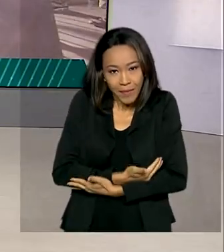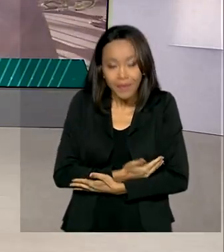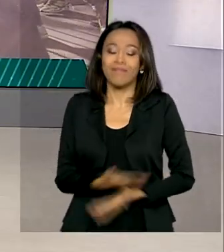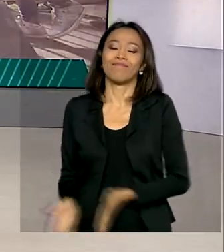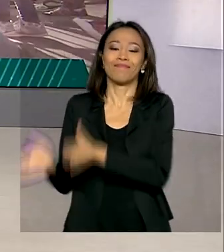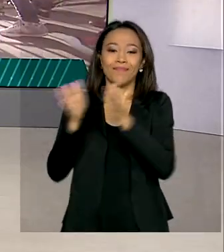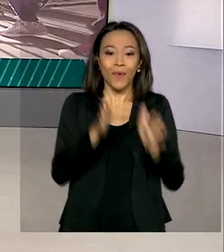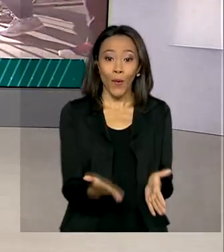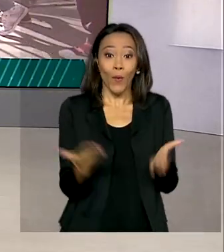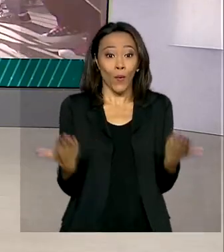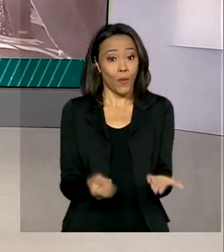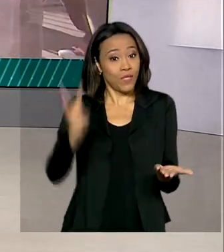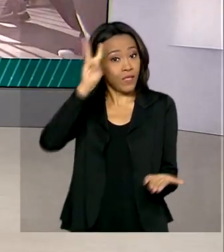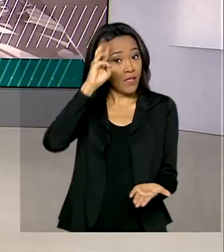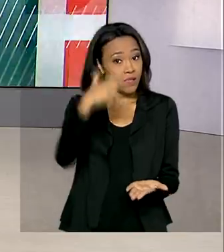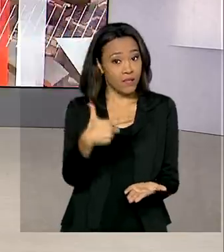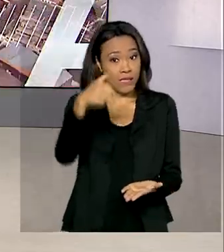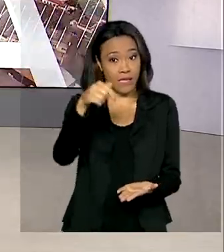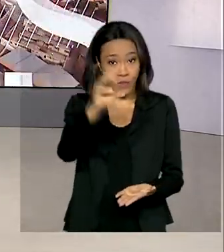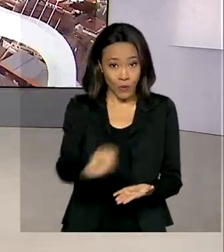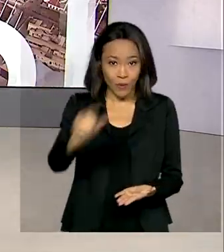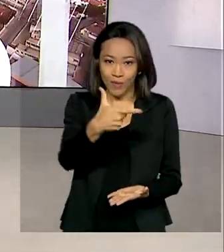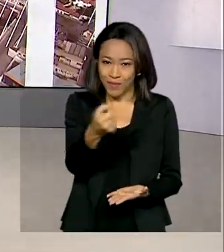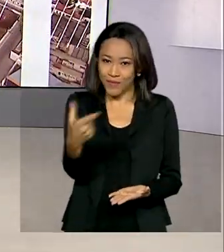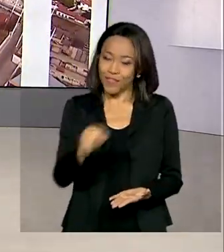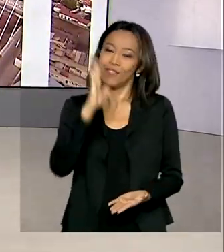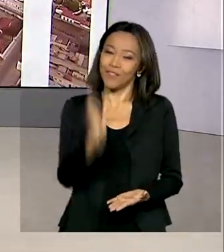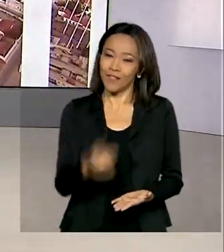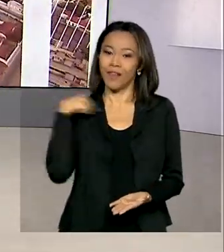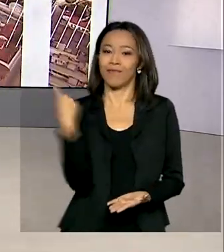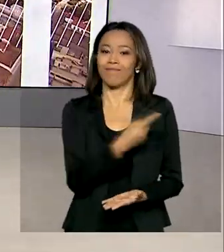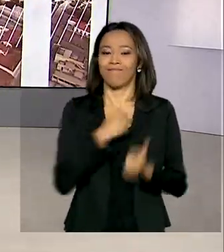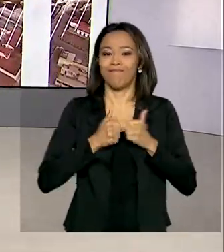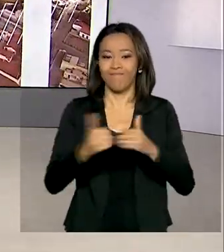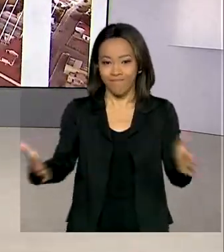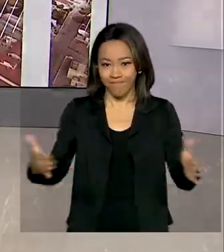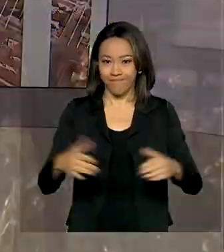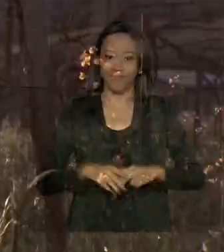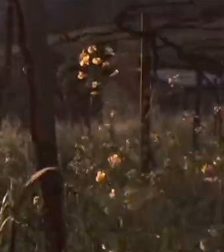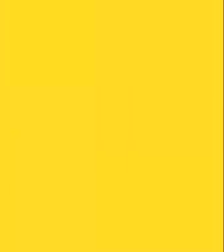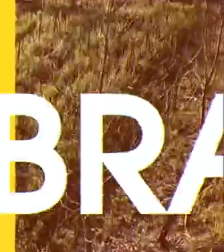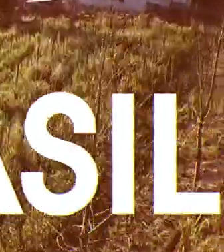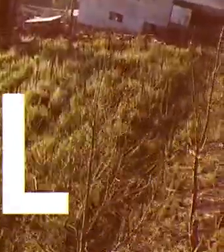terça-feira, 27 de outubro de 2020. O Brasil em Dia já está no ar.